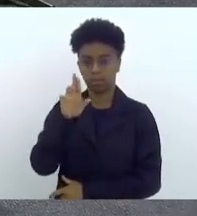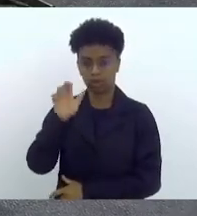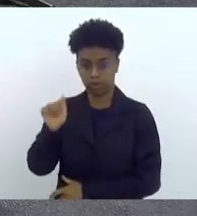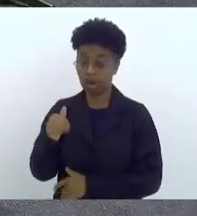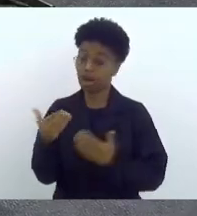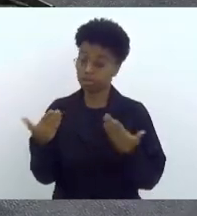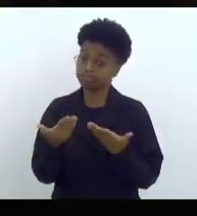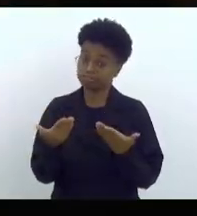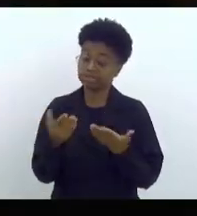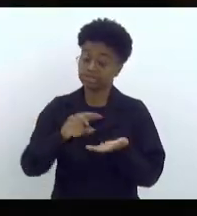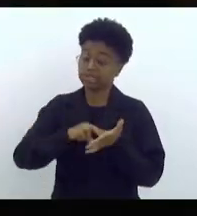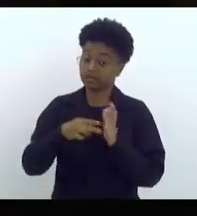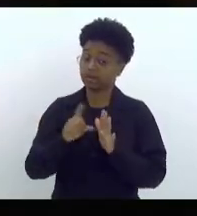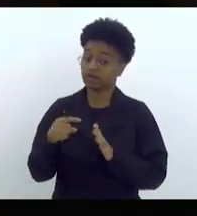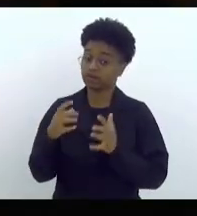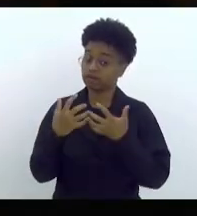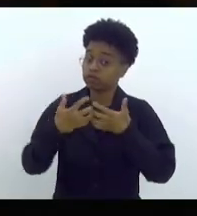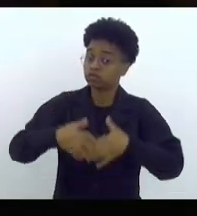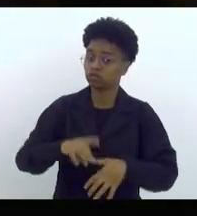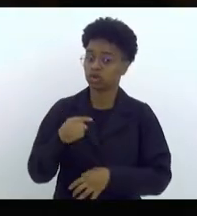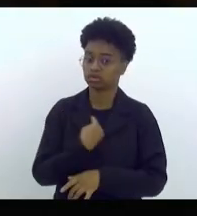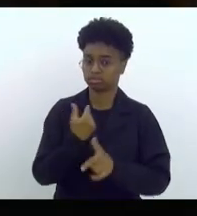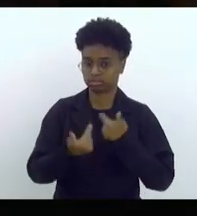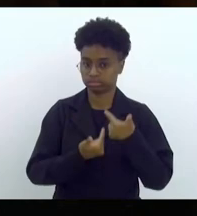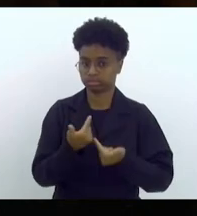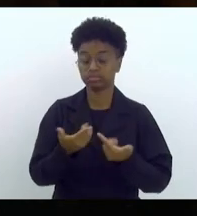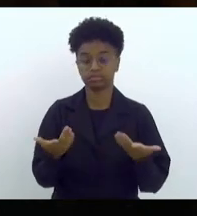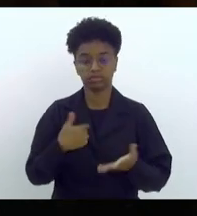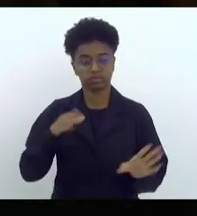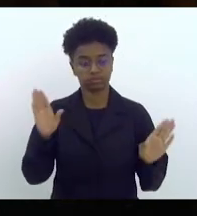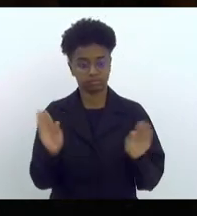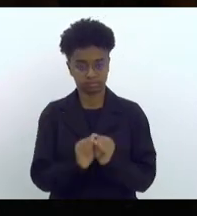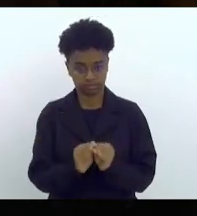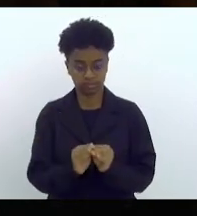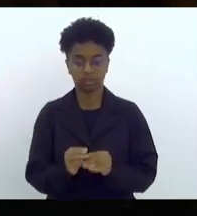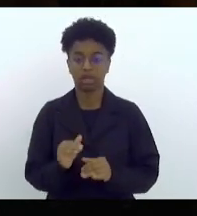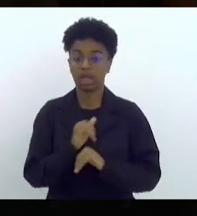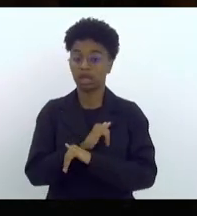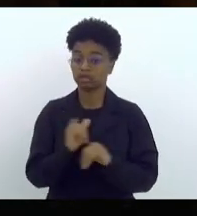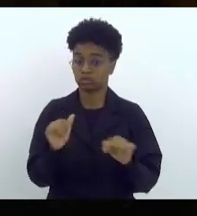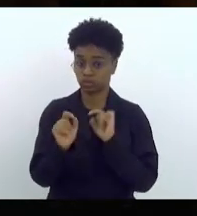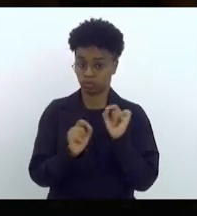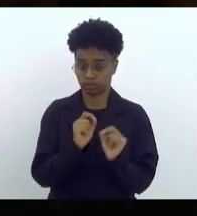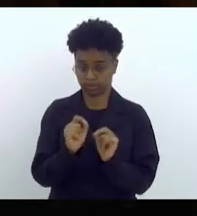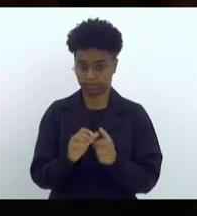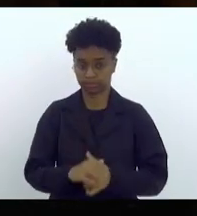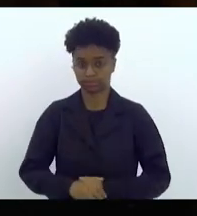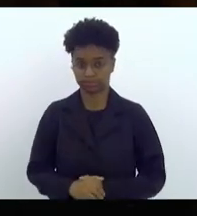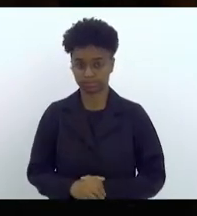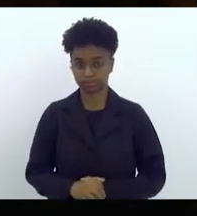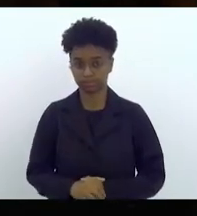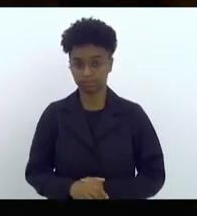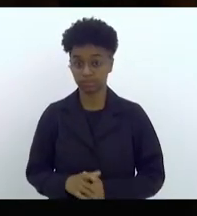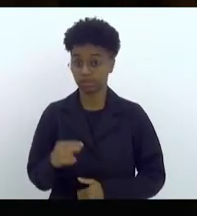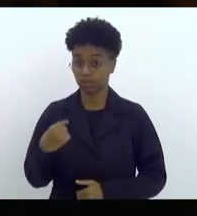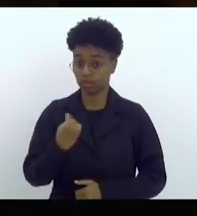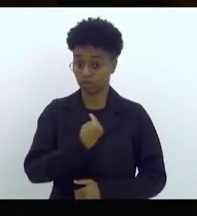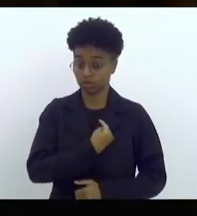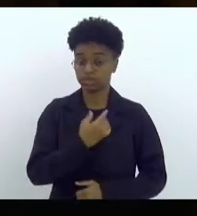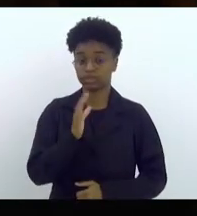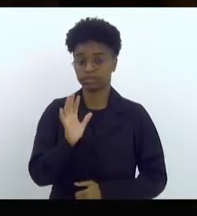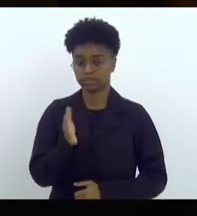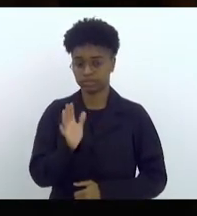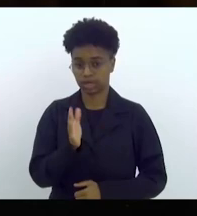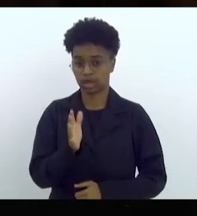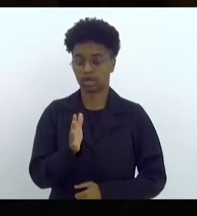Beleza. Então, para concluir, senhor presidente, dizer o seguinte, nós fizemos já,